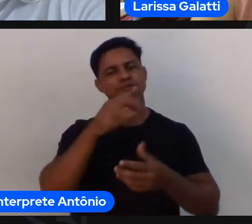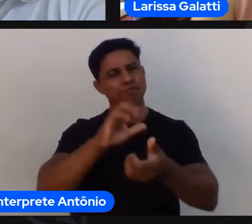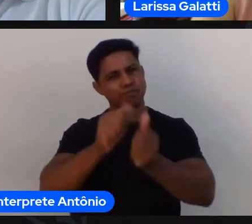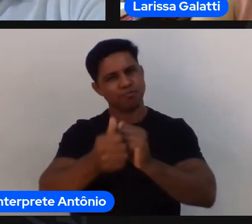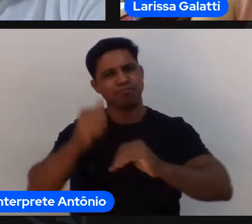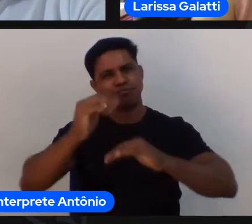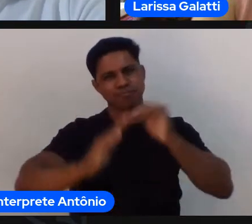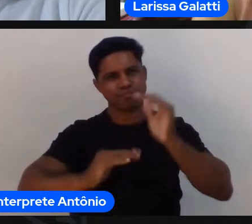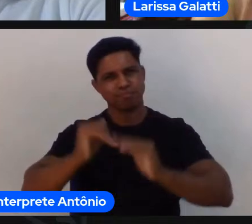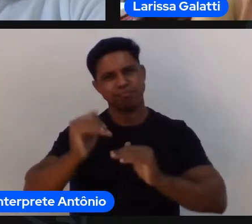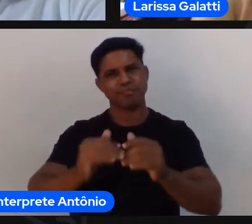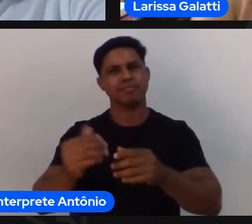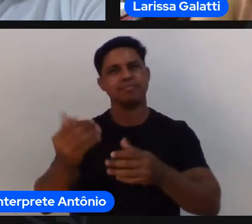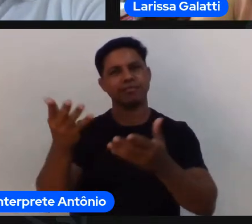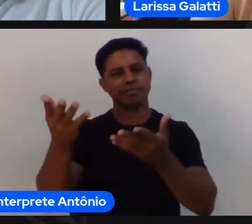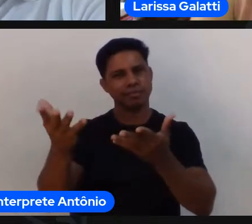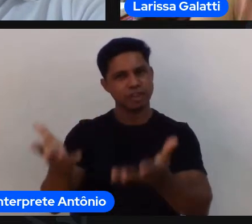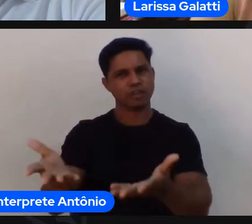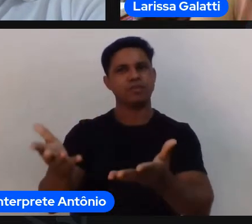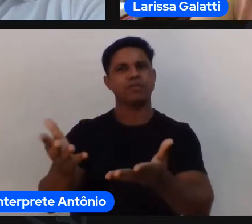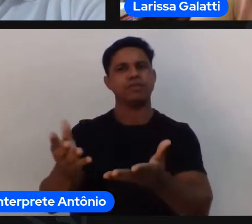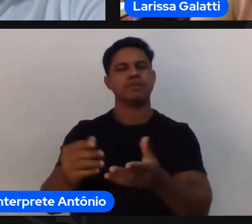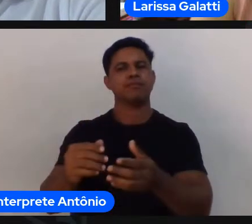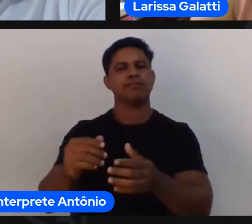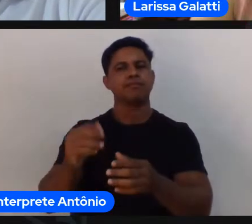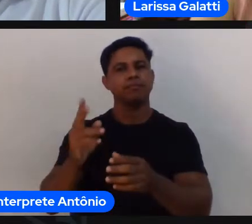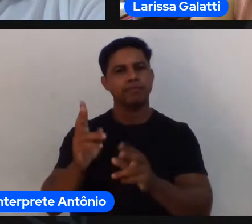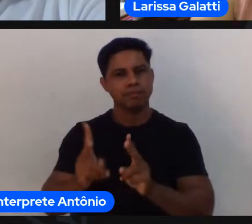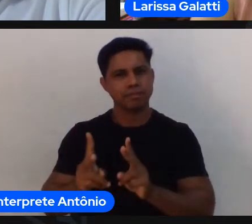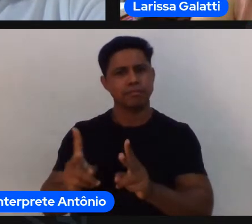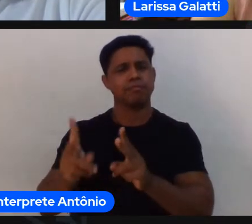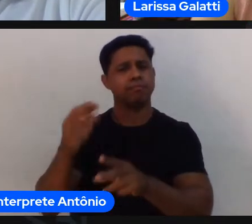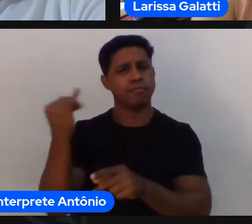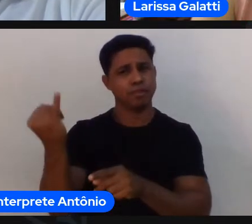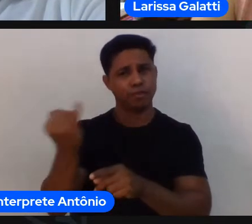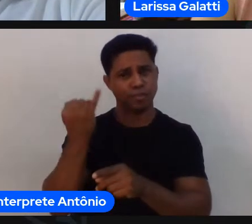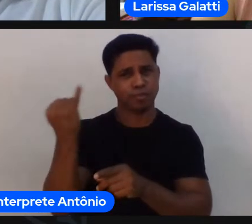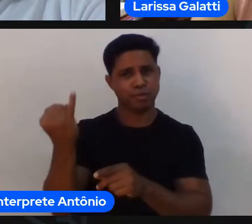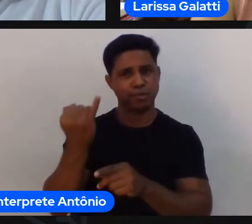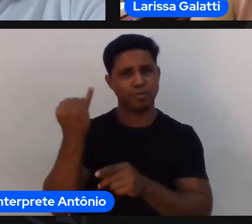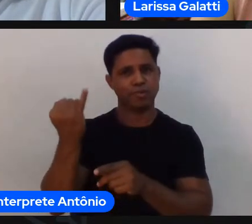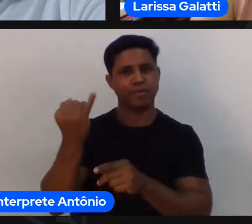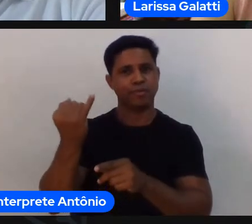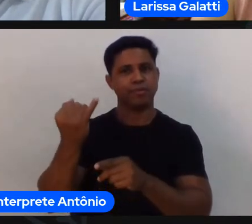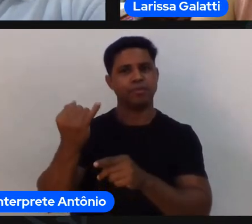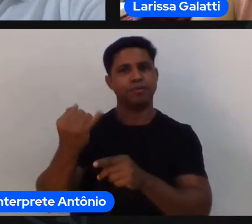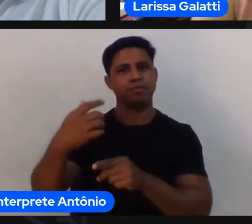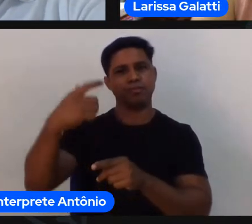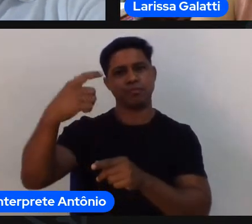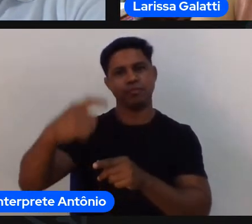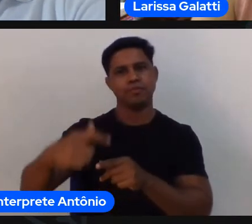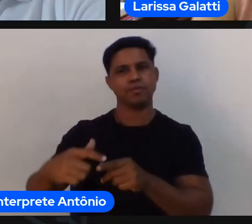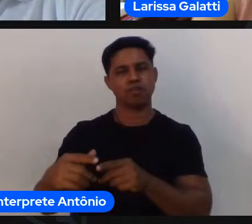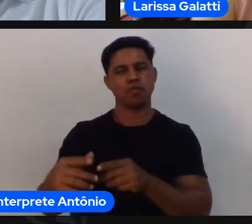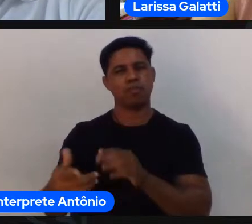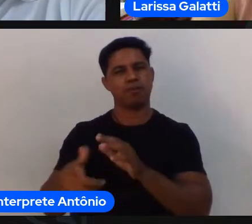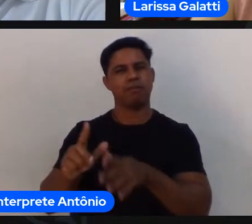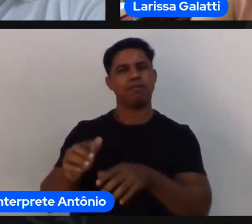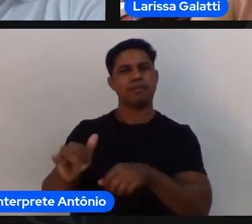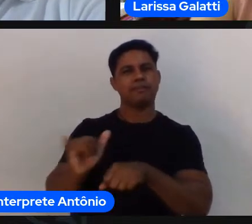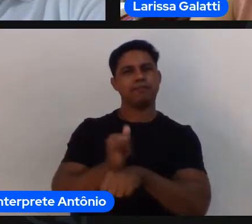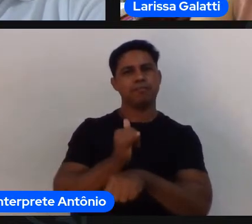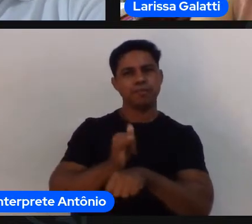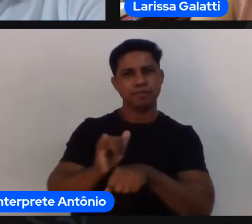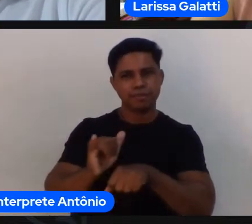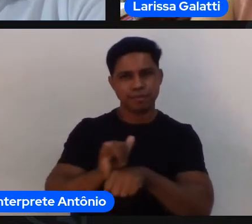professora e traz para nós a tão quanto importante somos perante né nossos atletinhas nossos alunos e